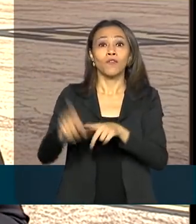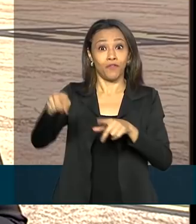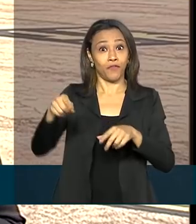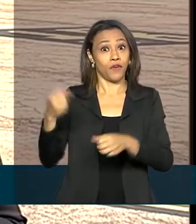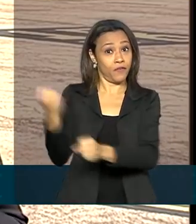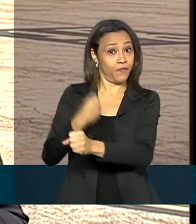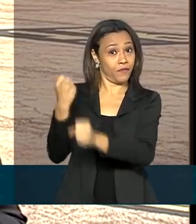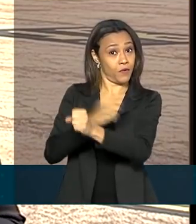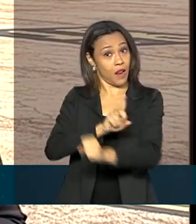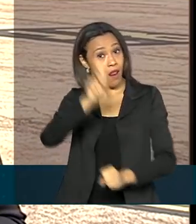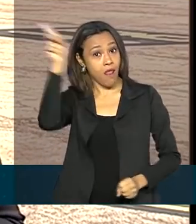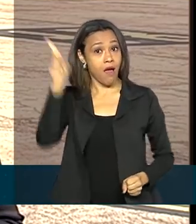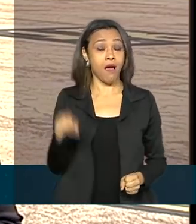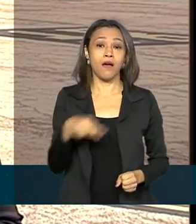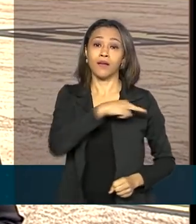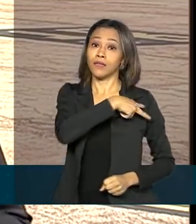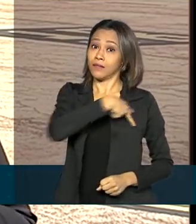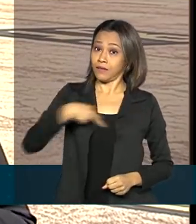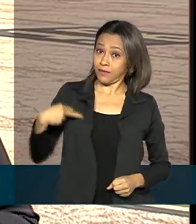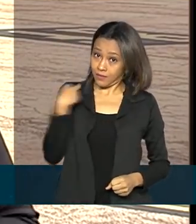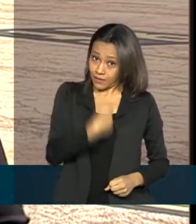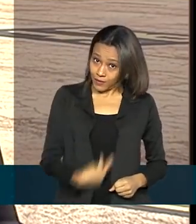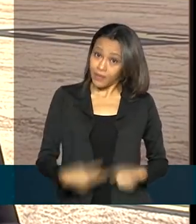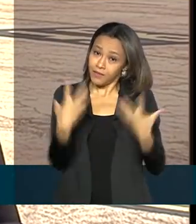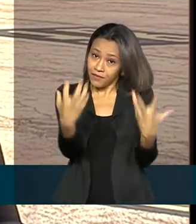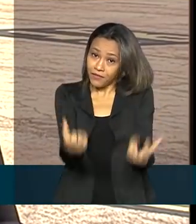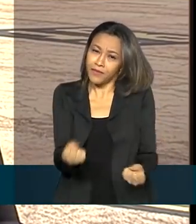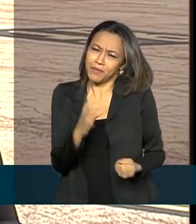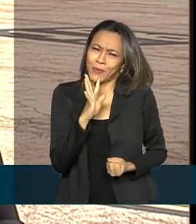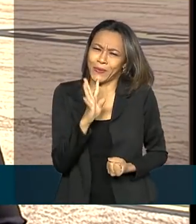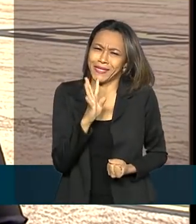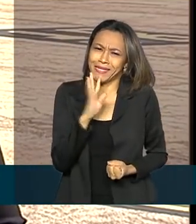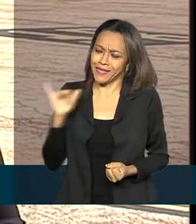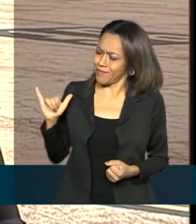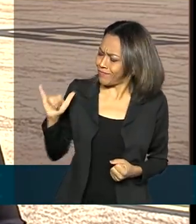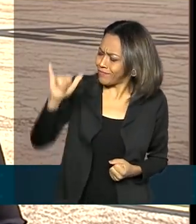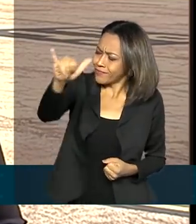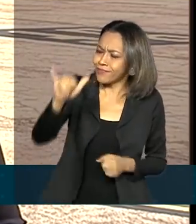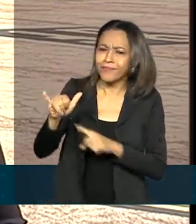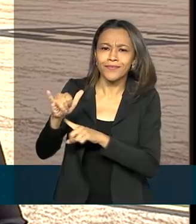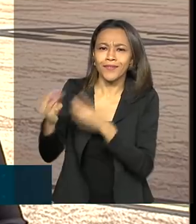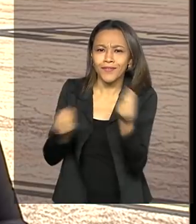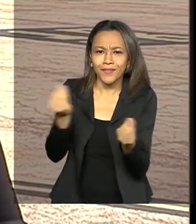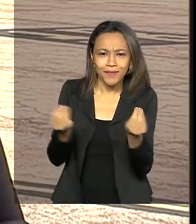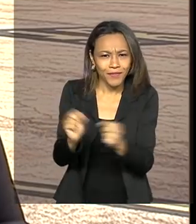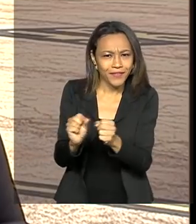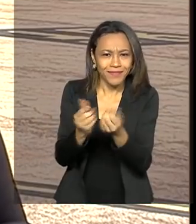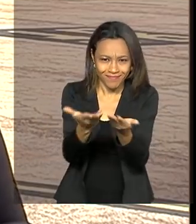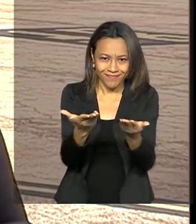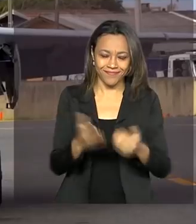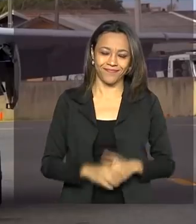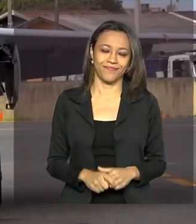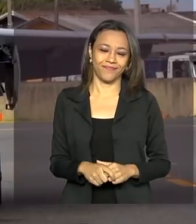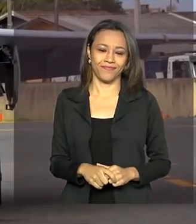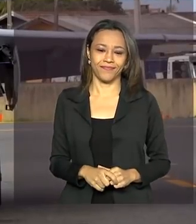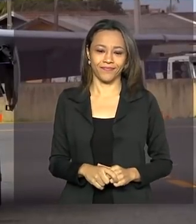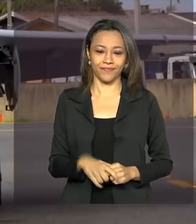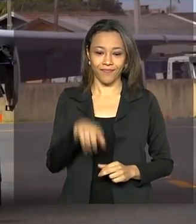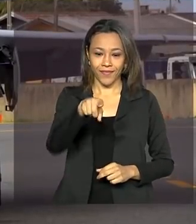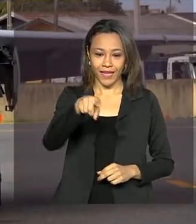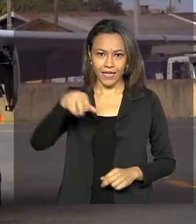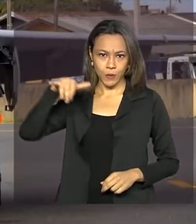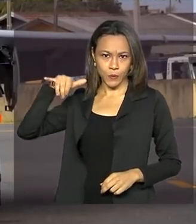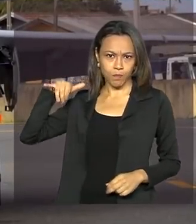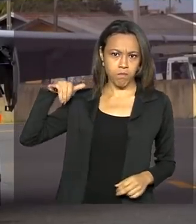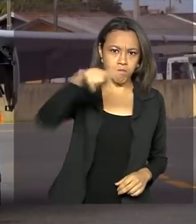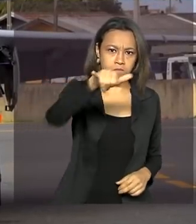participação de técnicos e engenheiros brasileiros. Vamos conhecer mais sobre essa aeronave na reportagem de Luciana Colares. Ele é